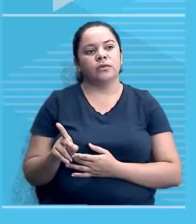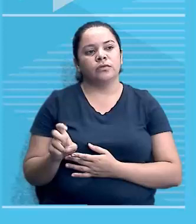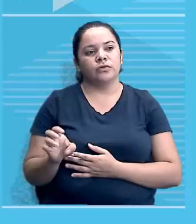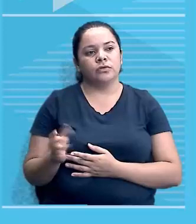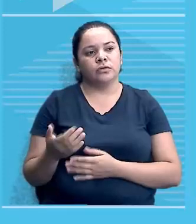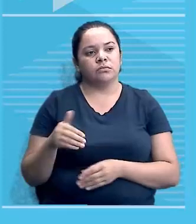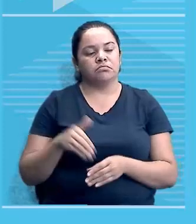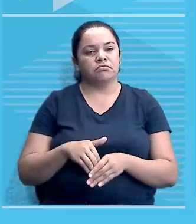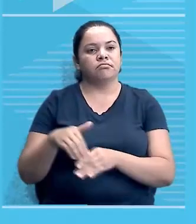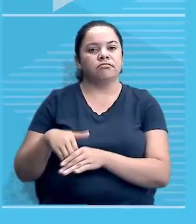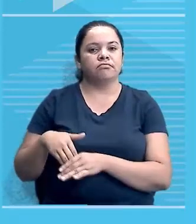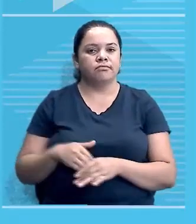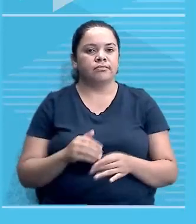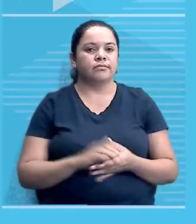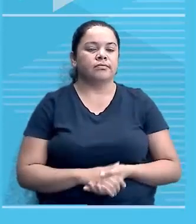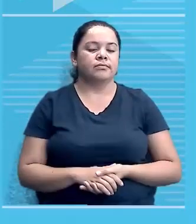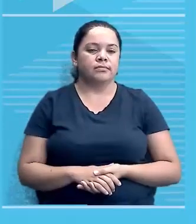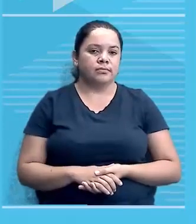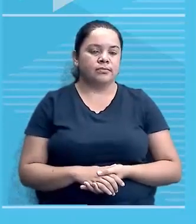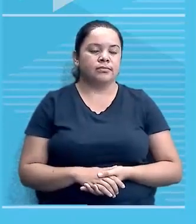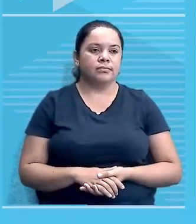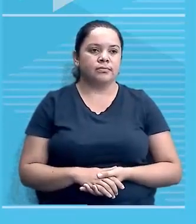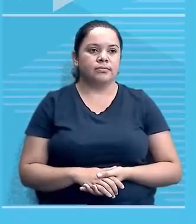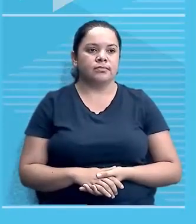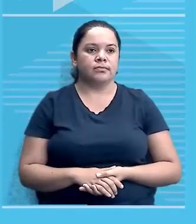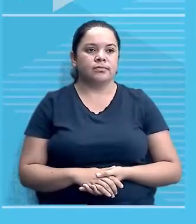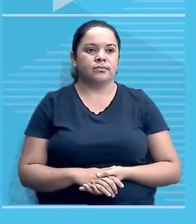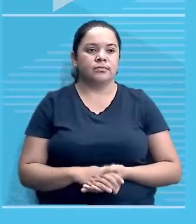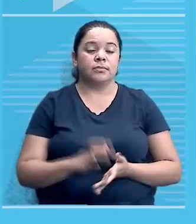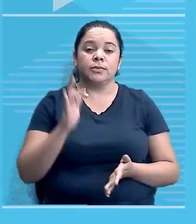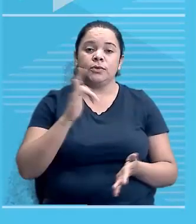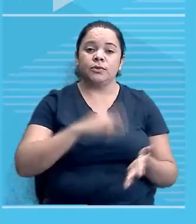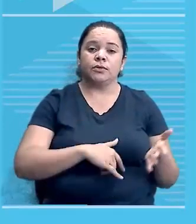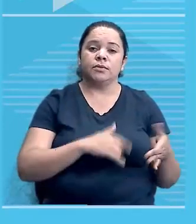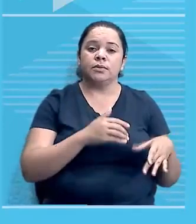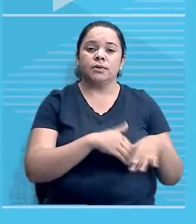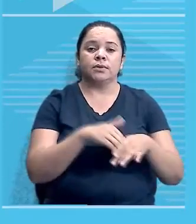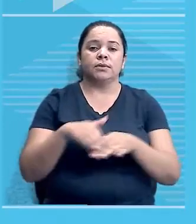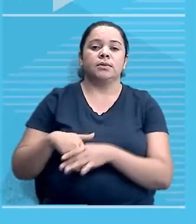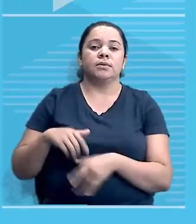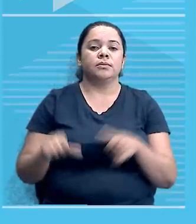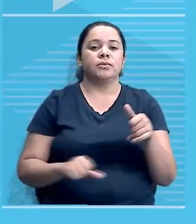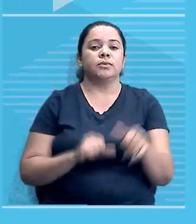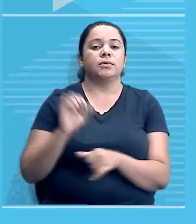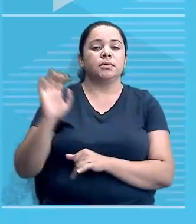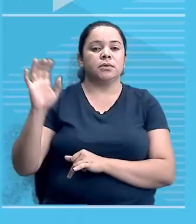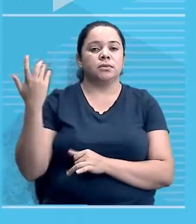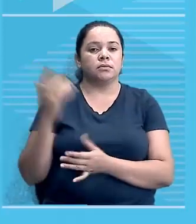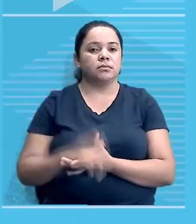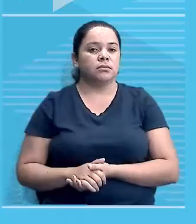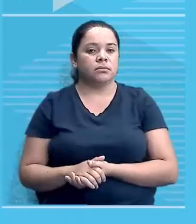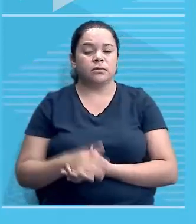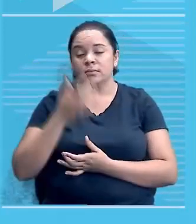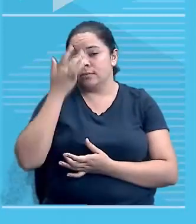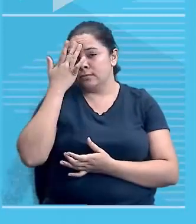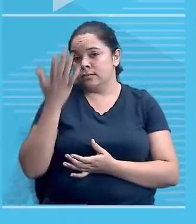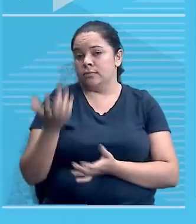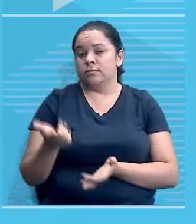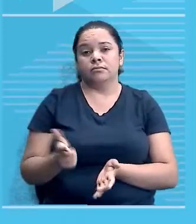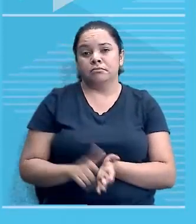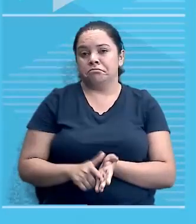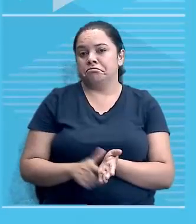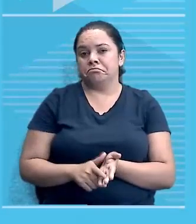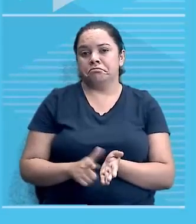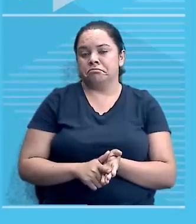relatórios das votações, alterar o resultado. Muito fácil, um papel, uma folha, daí a importância